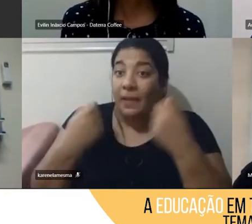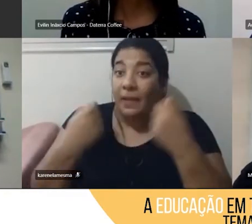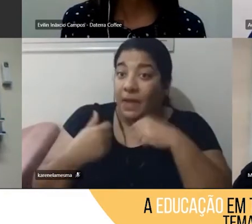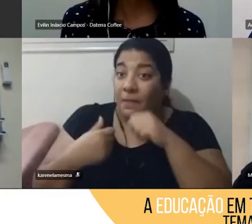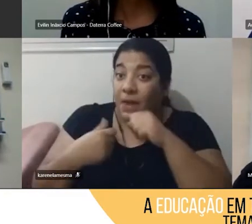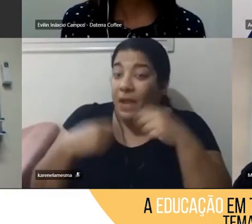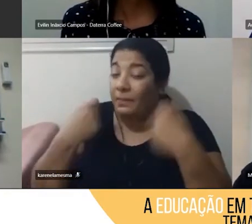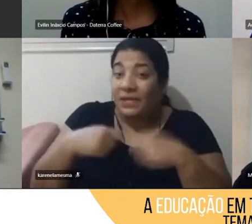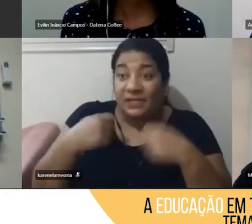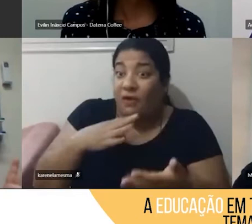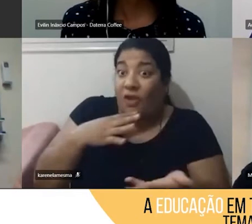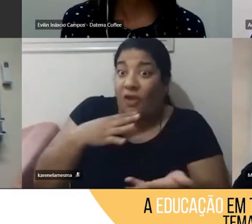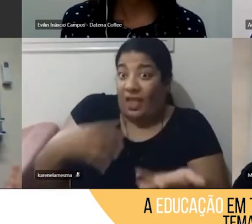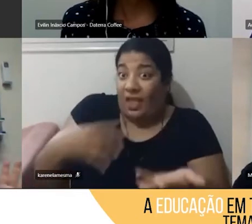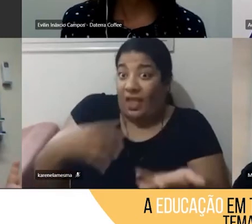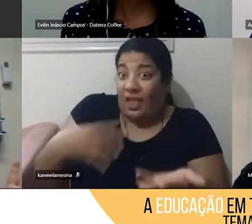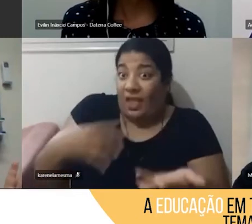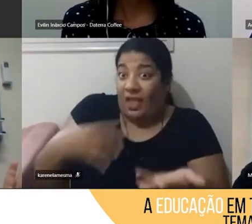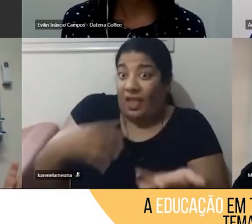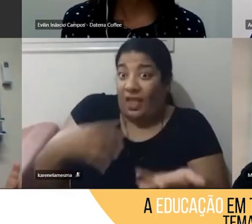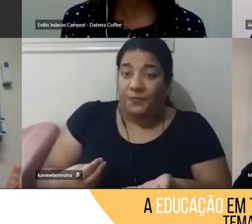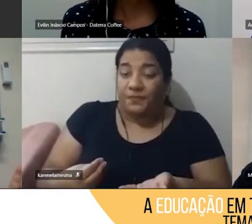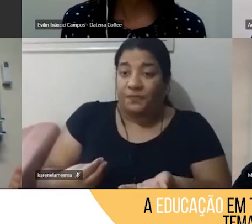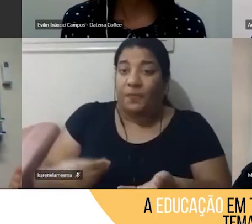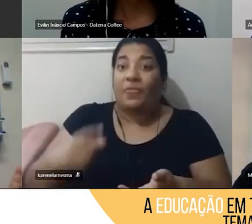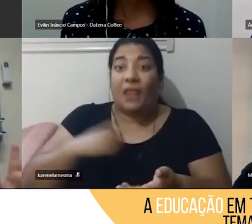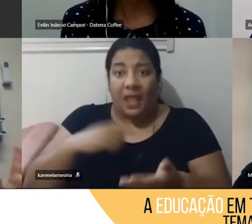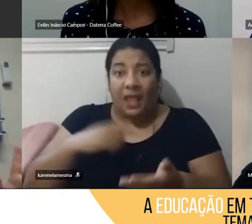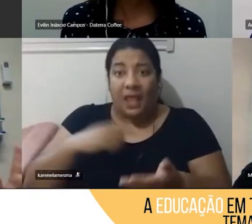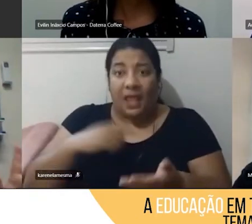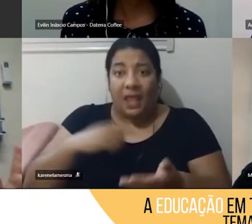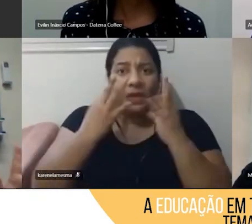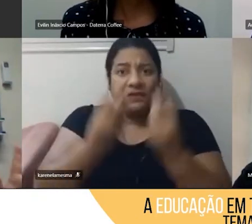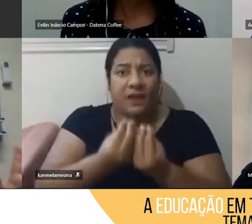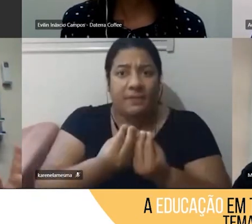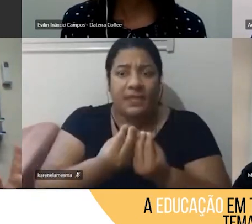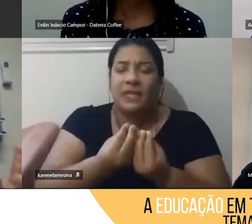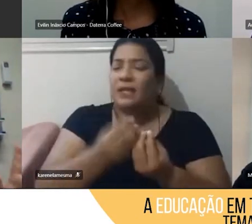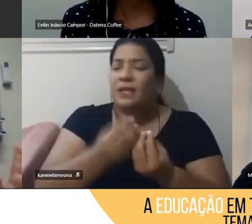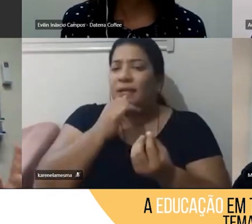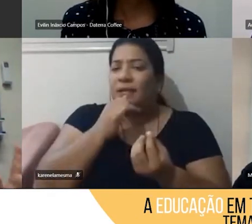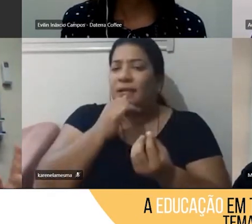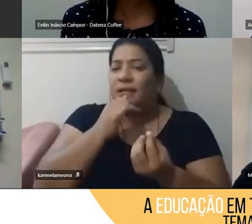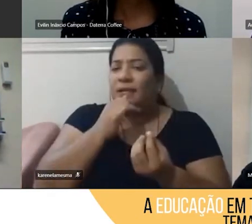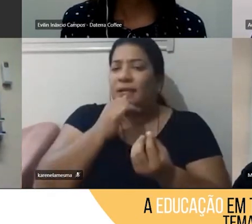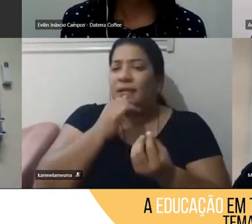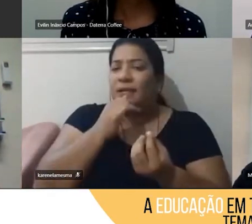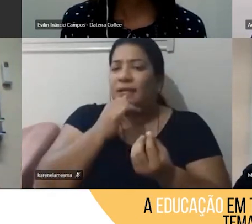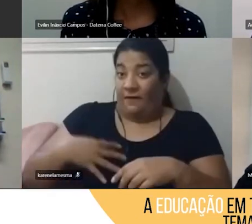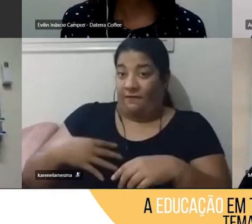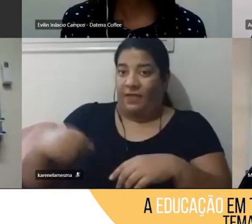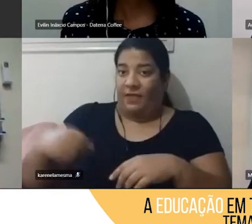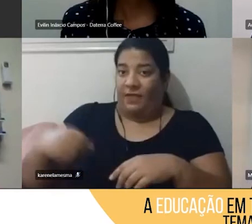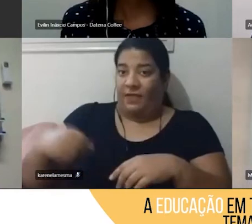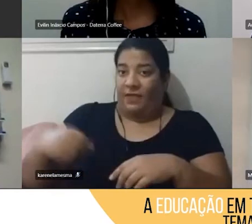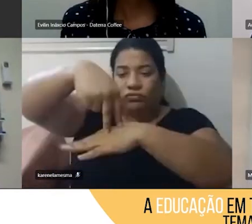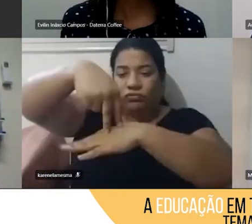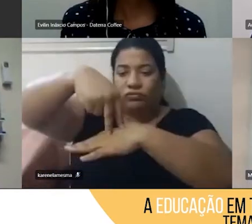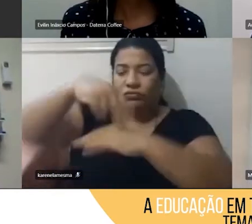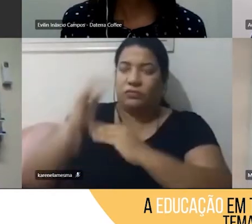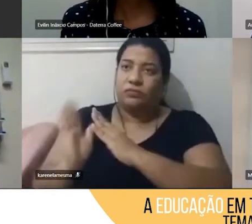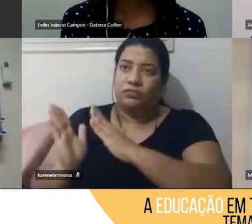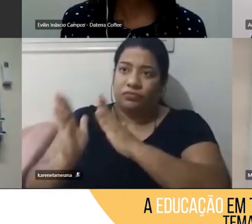no conhecendo o mundo, por exemplo, que a hora que o filho apresenta um país, por exemplo, apresentou a Argentina, o pai fica na